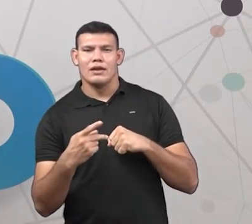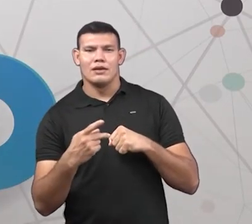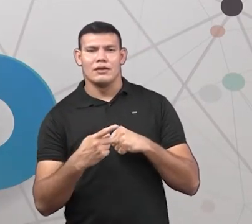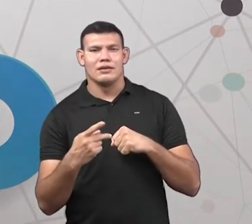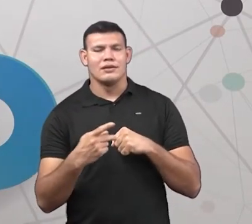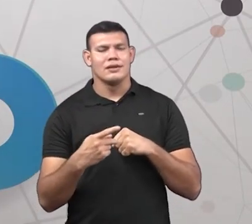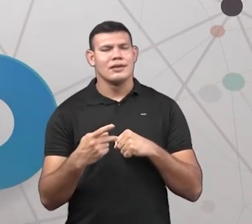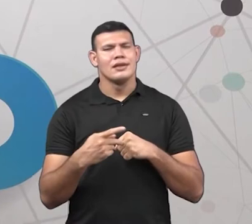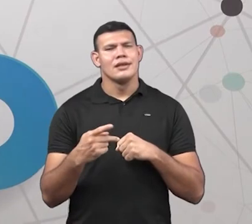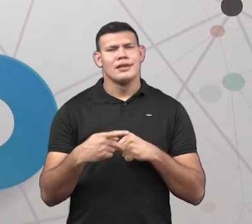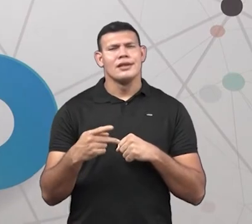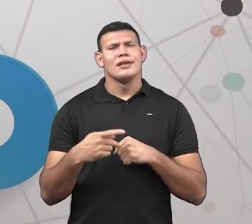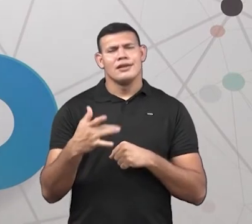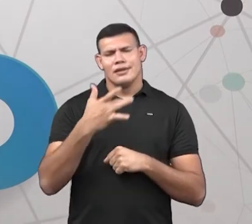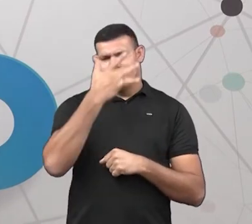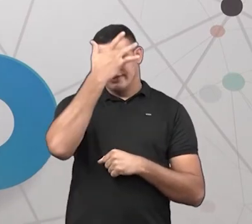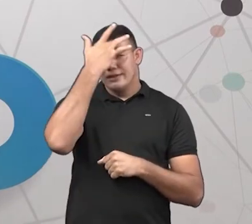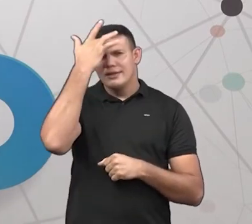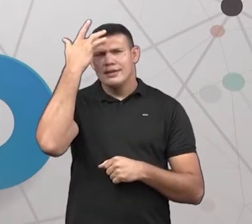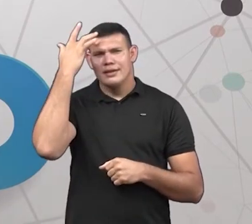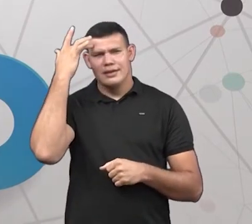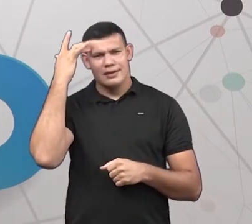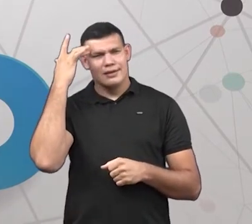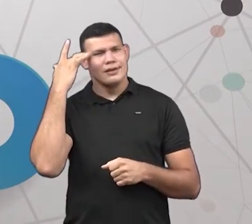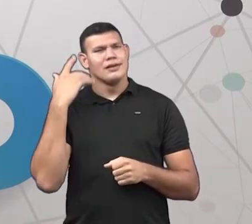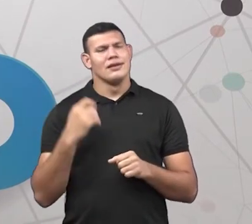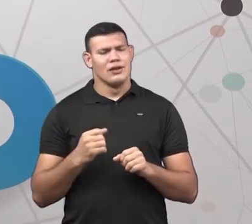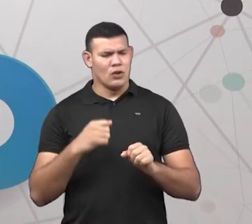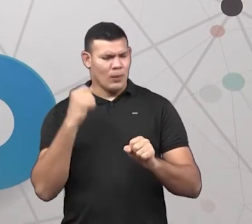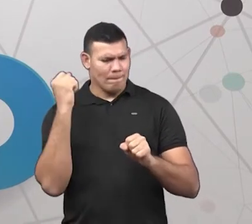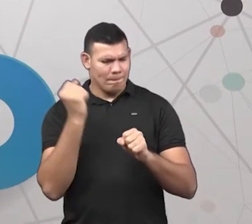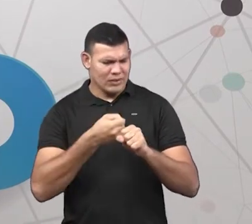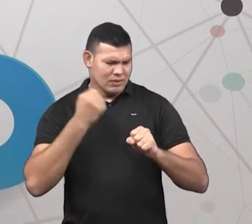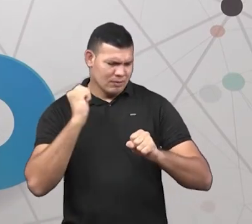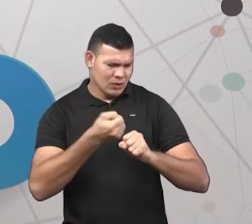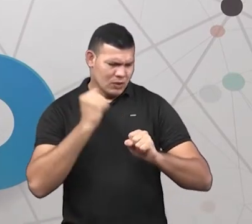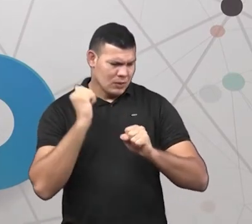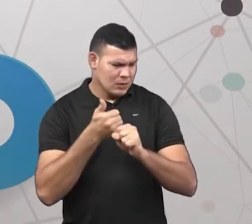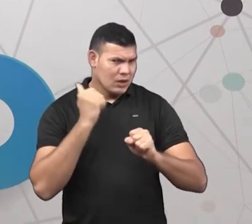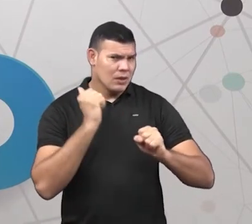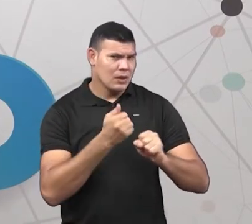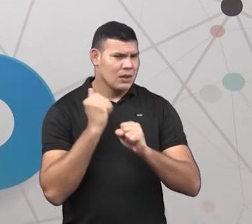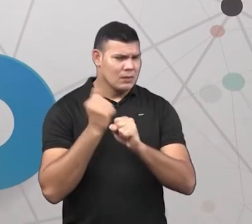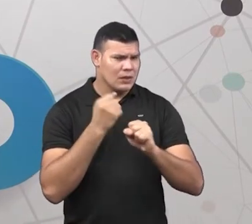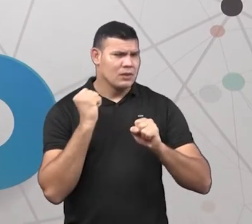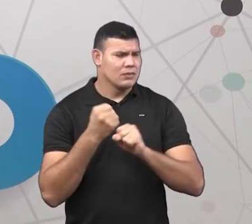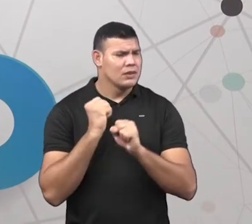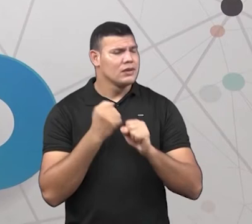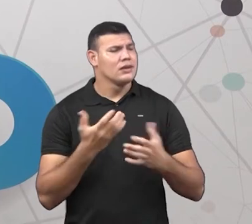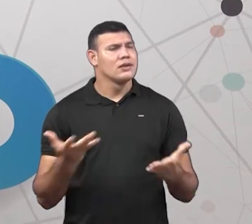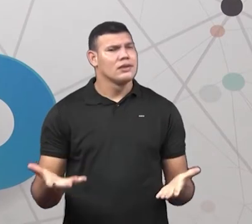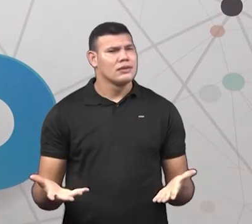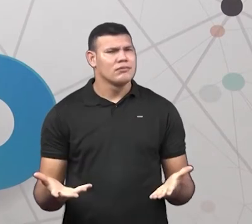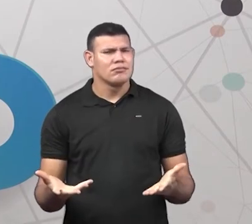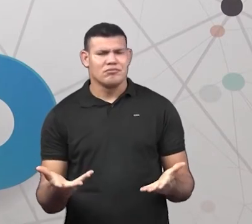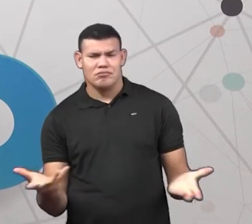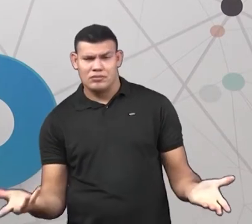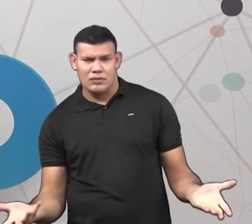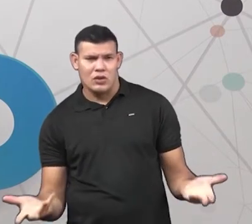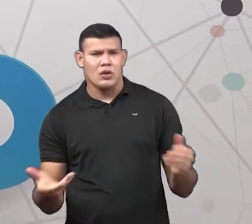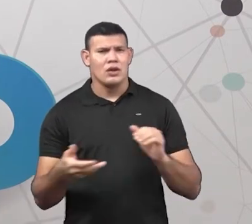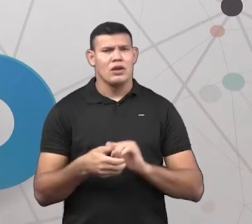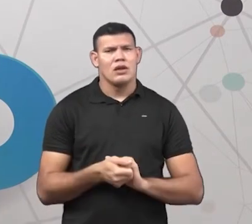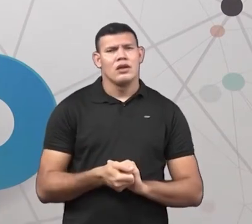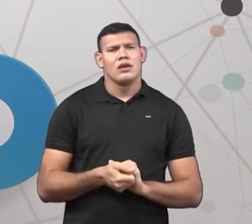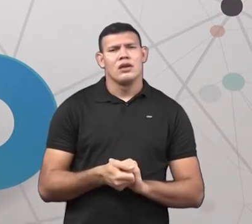Olha, a pessoa fez direitinho. Fez a moldagem. Moldou todinho aqui, ó. Fez com um instrumento,